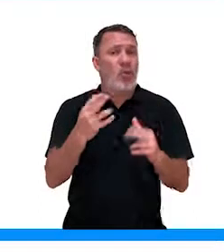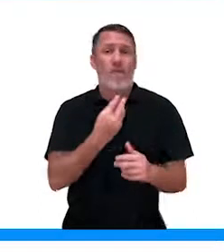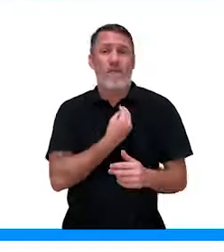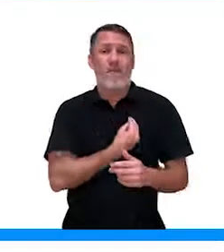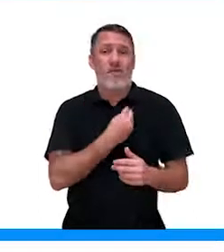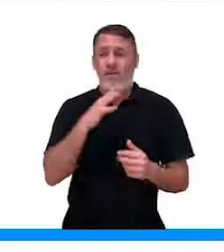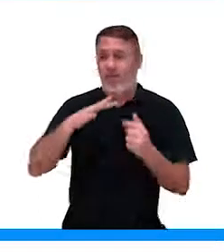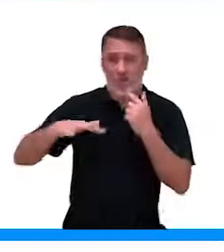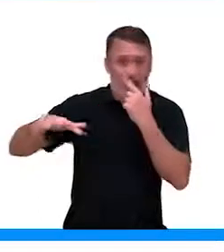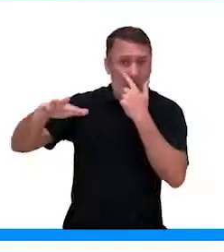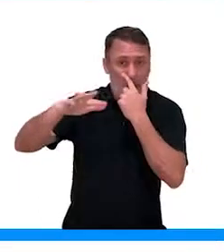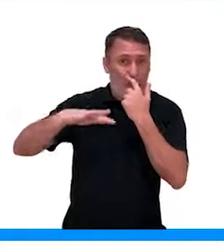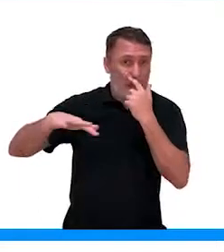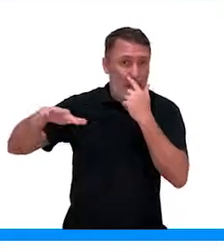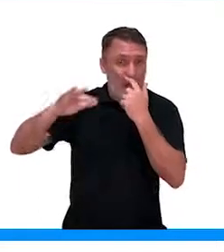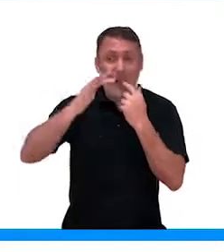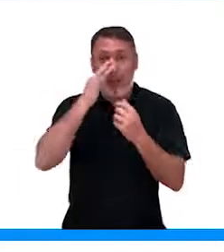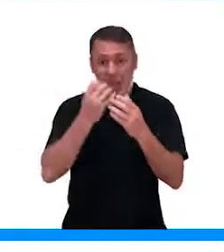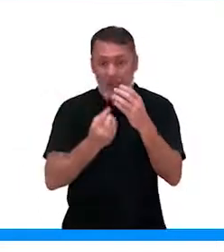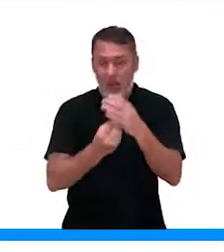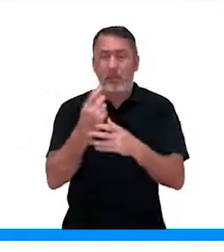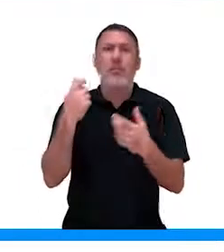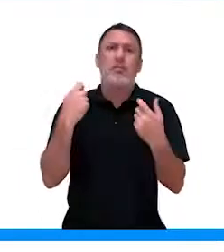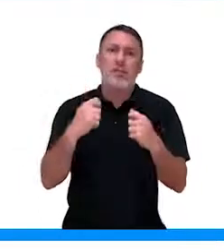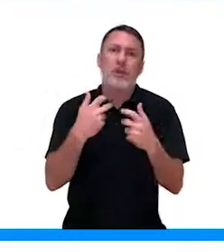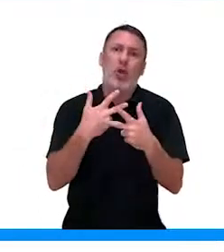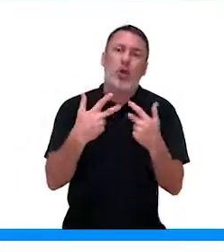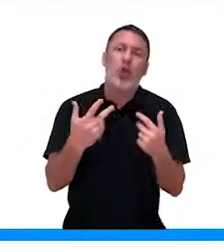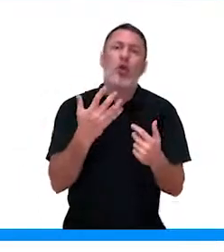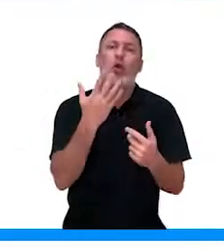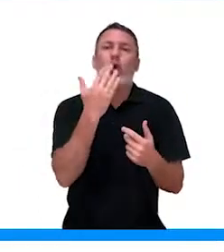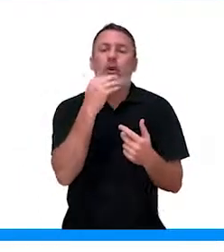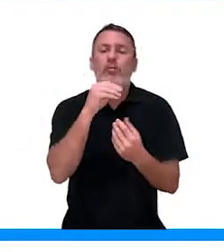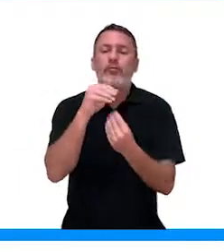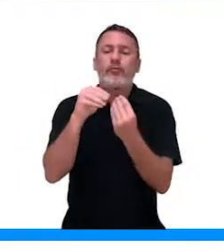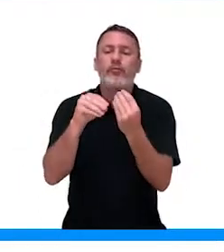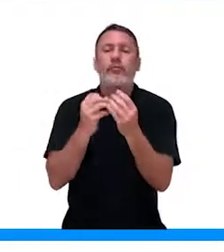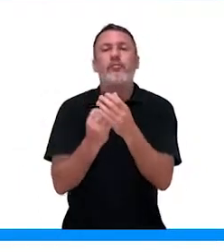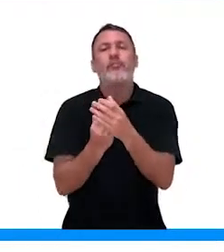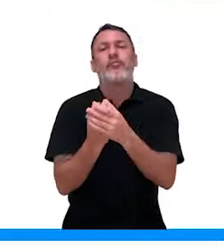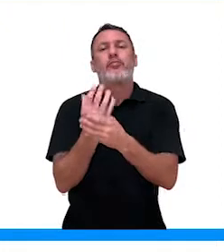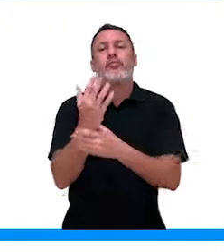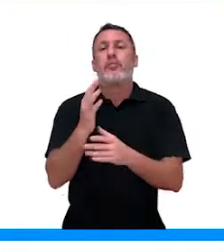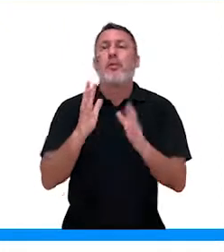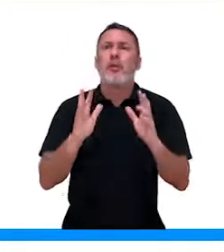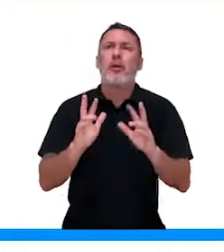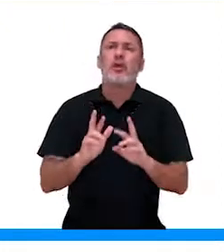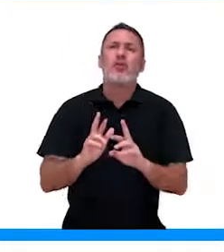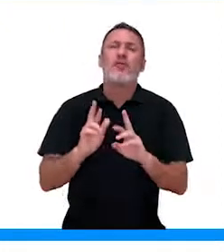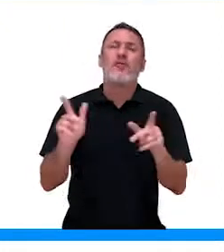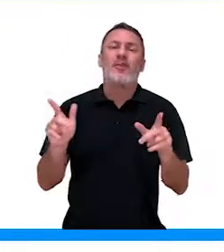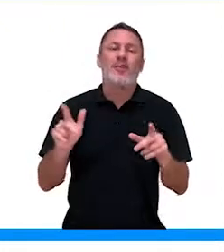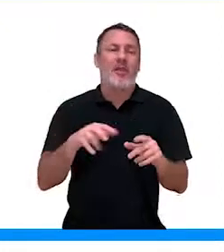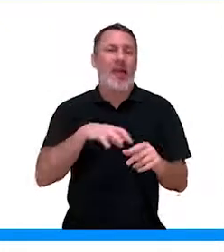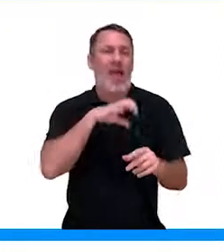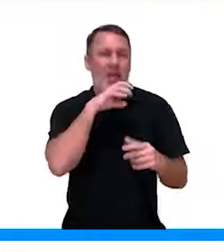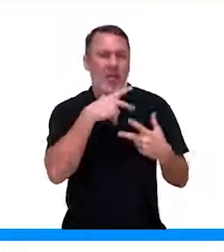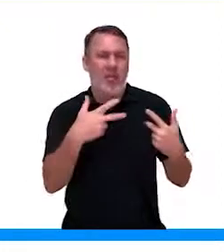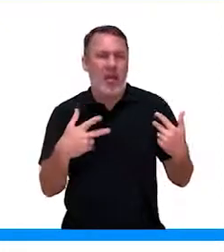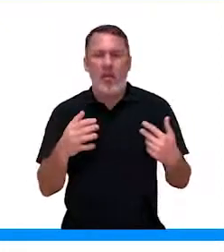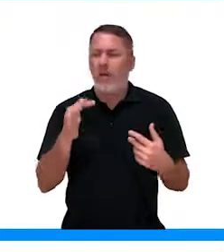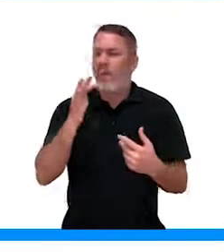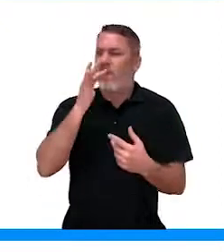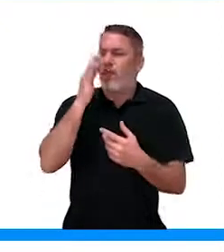como todos os seres vivos, elas precisam de uma quantidade de nutrientes. Porém, a diferença dela para nós